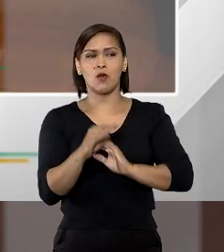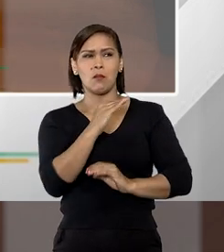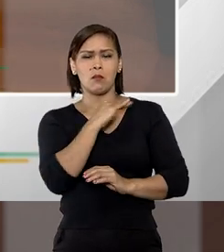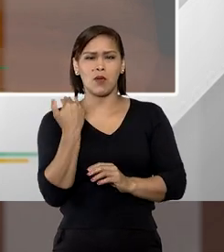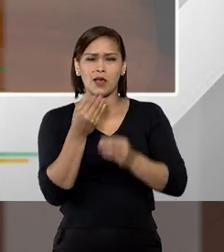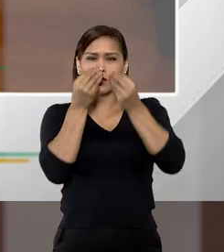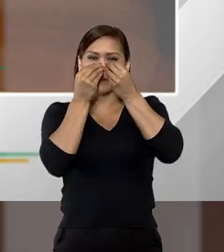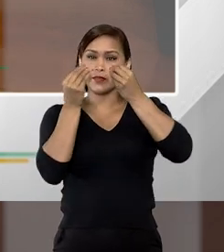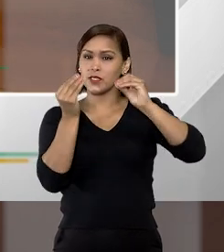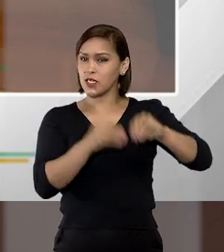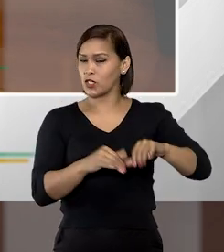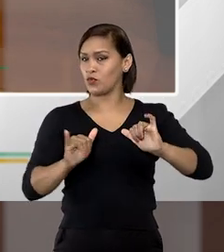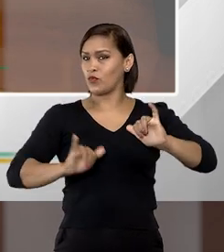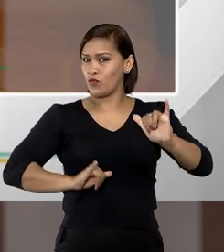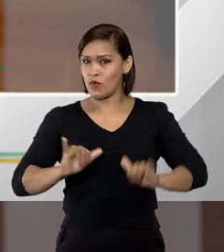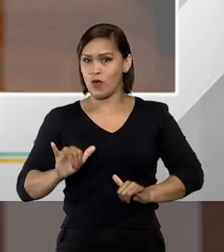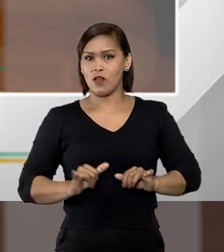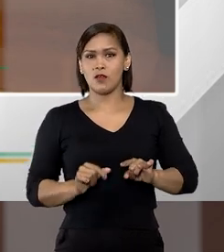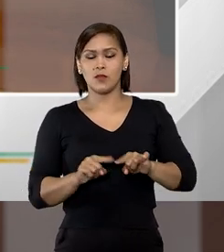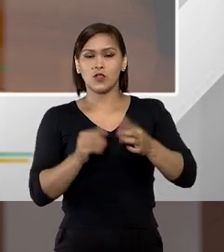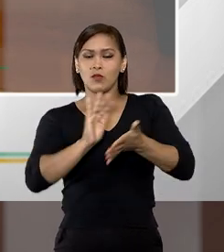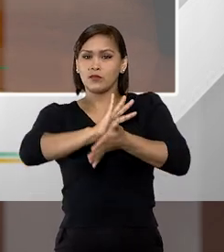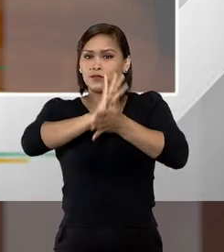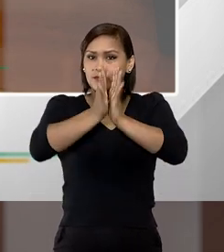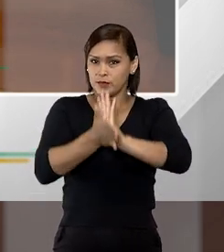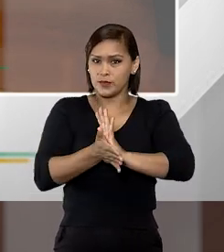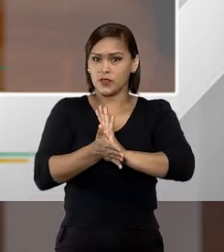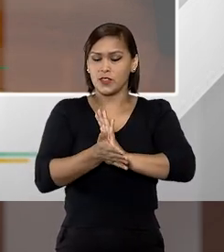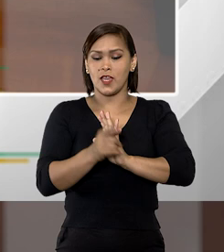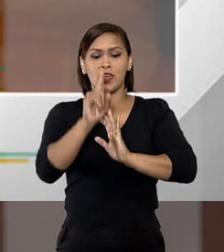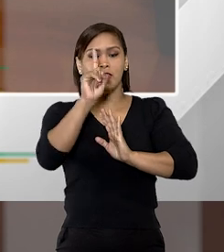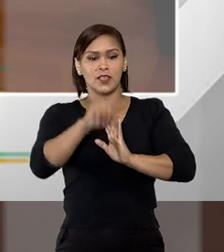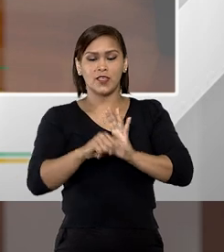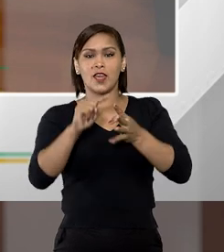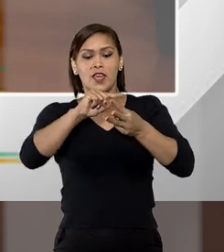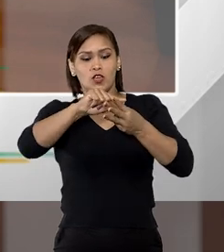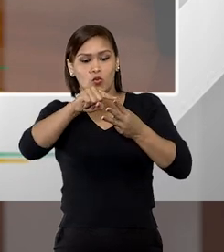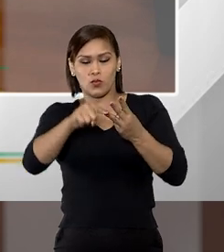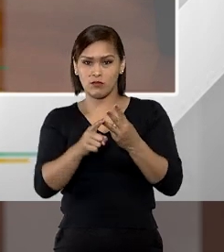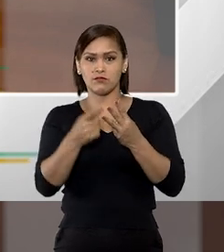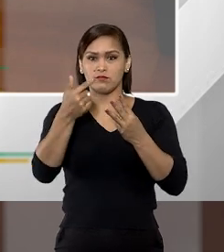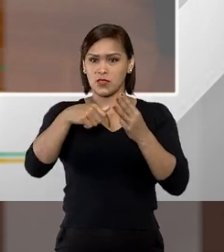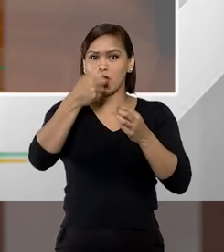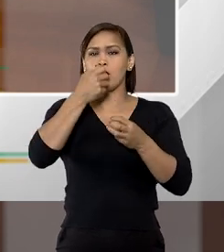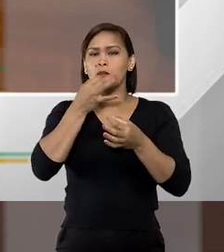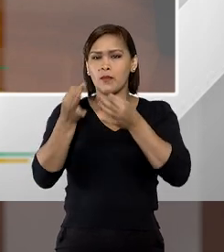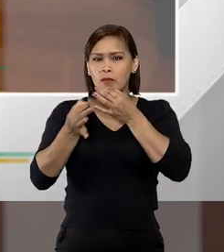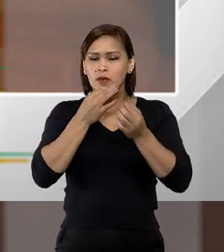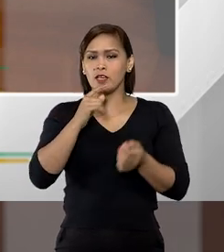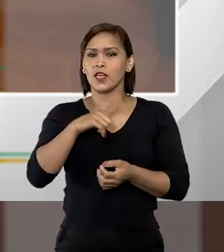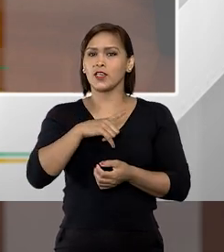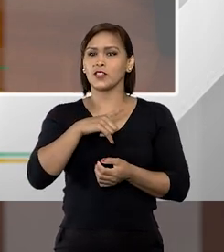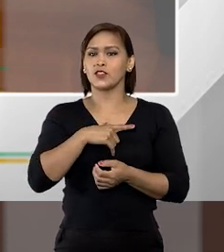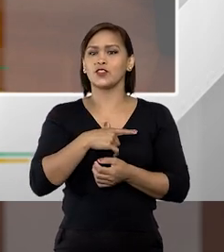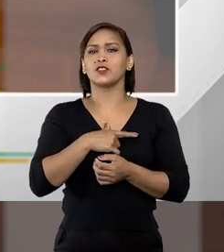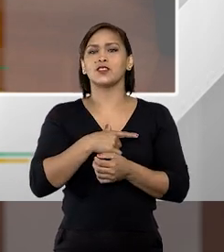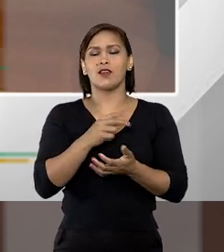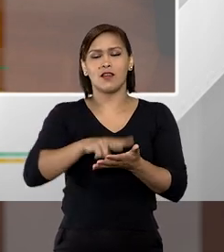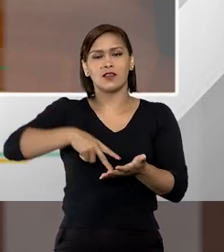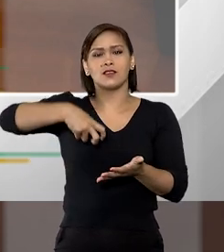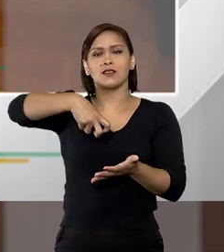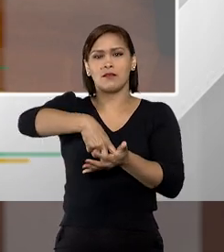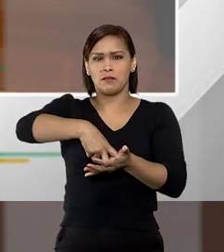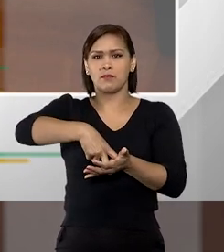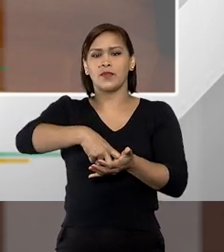por menosprezo ou por discriminação. E aí, num desses três critérios, a gente teria essa pena, então,